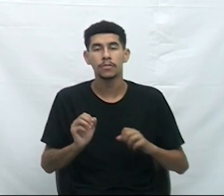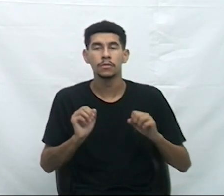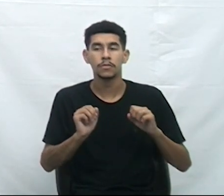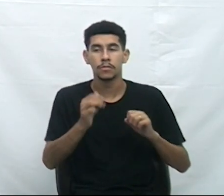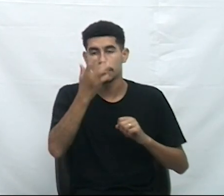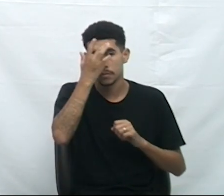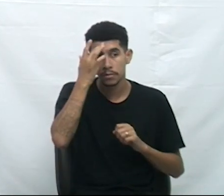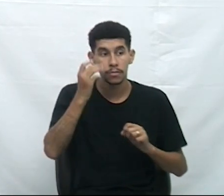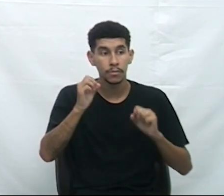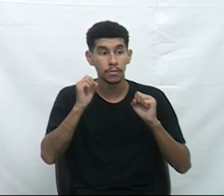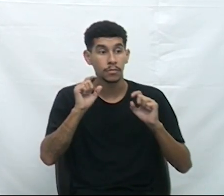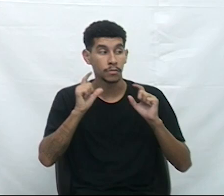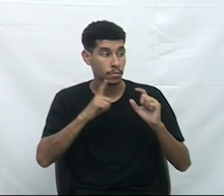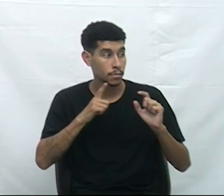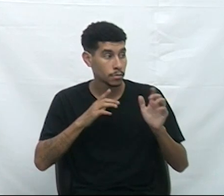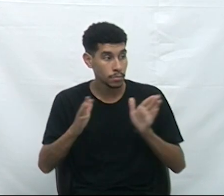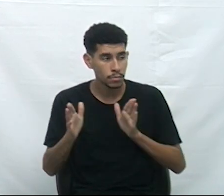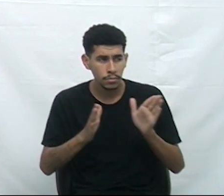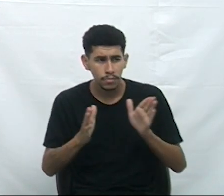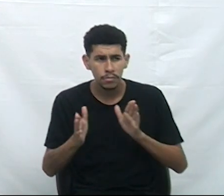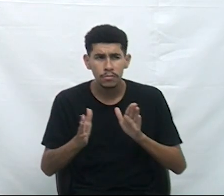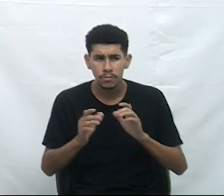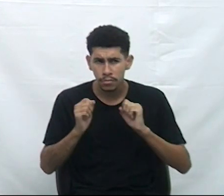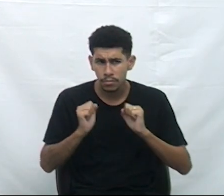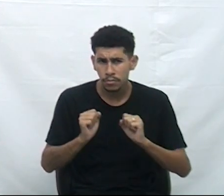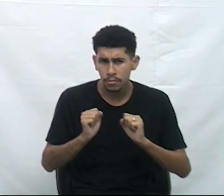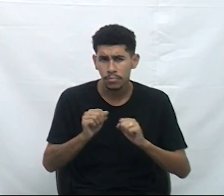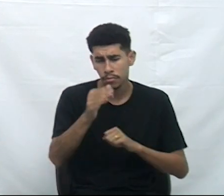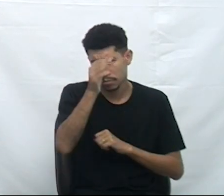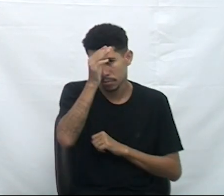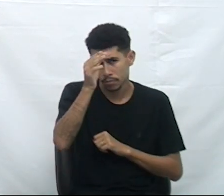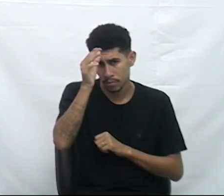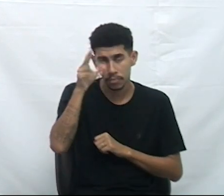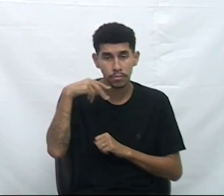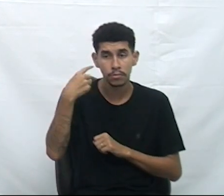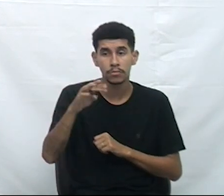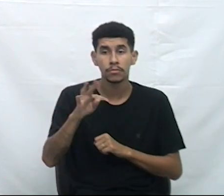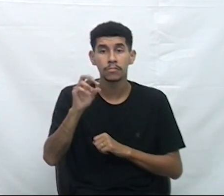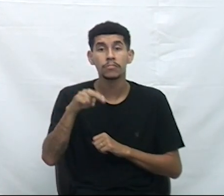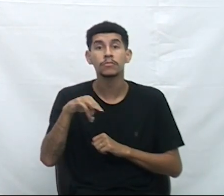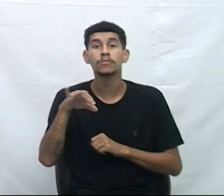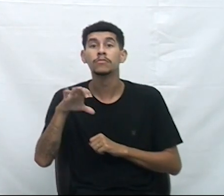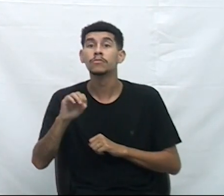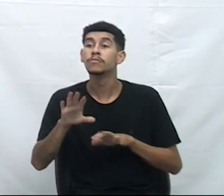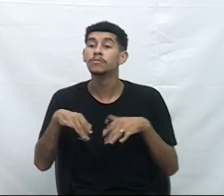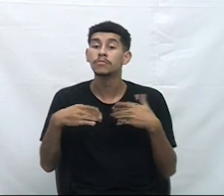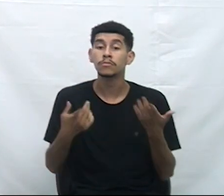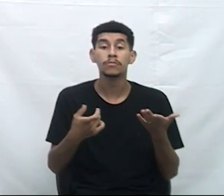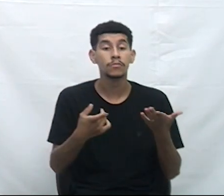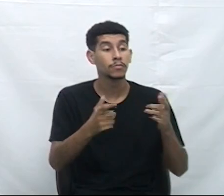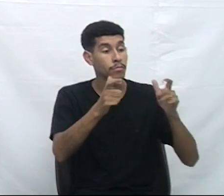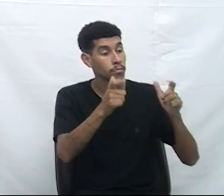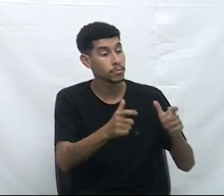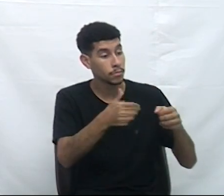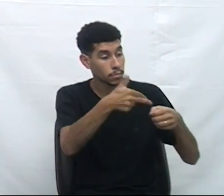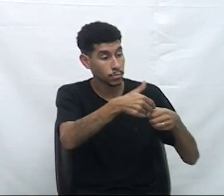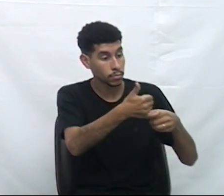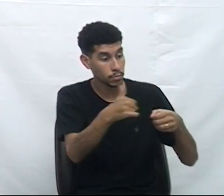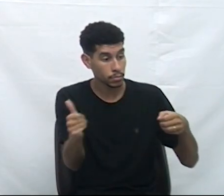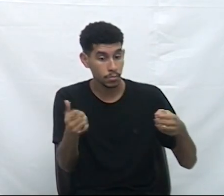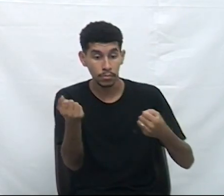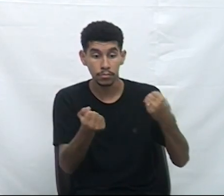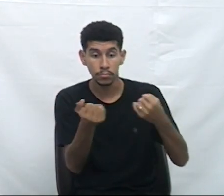terem acesso? Em Criciúma, vereador Toninho, quais os pontos de recarga para veículos elétricos existentes?